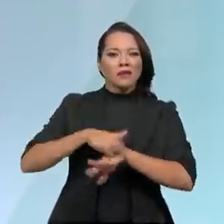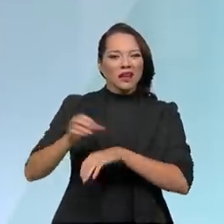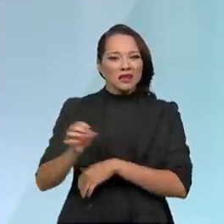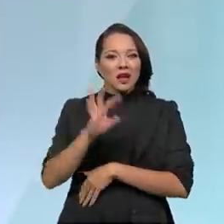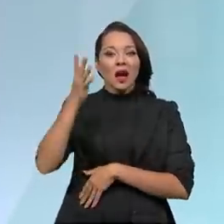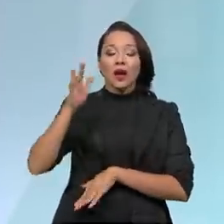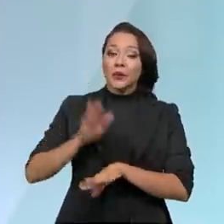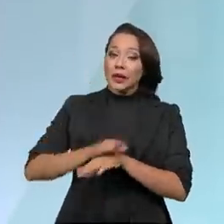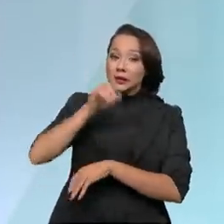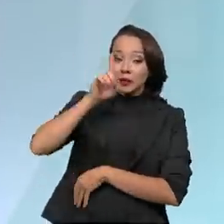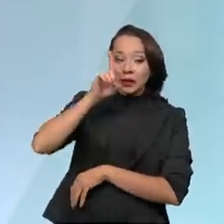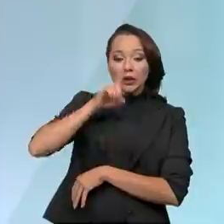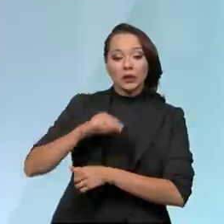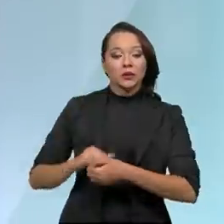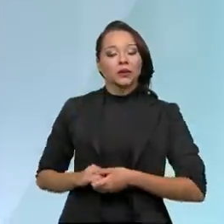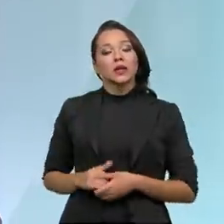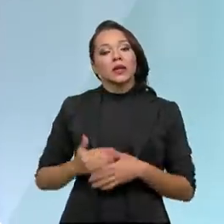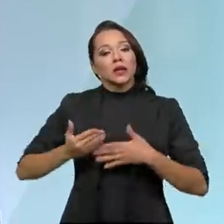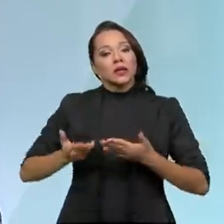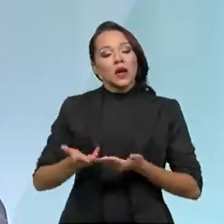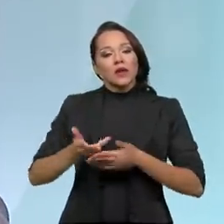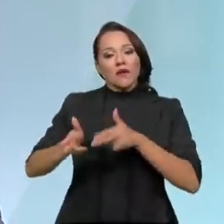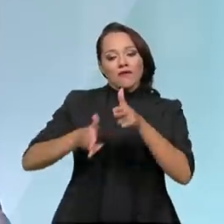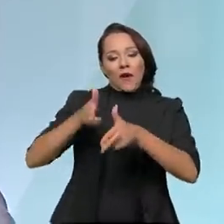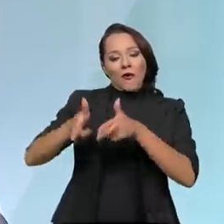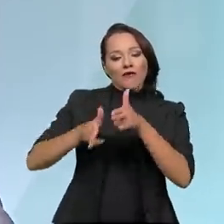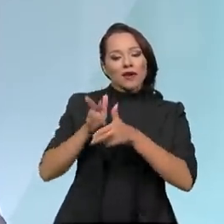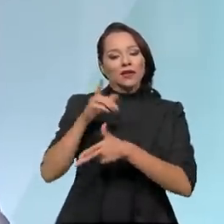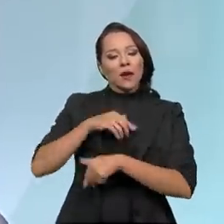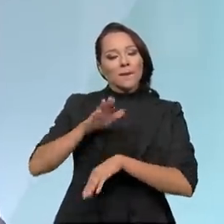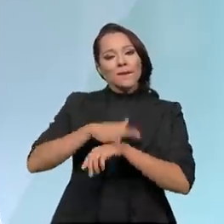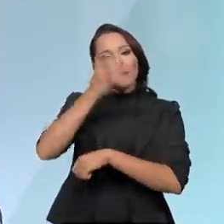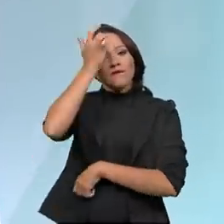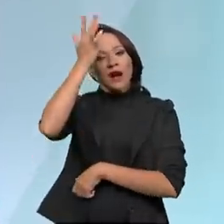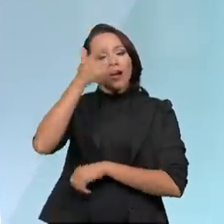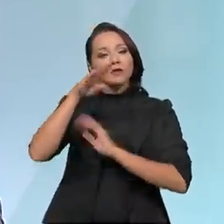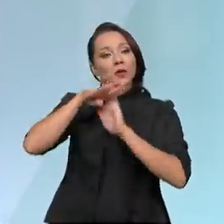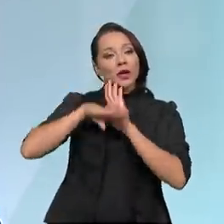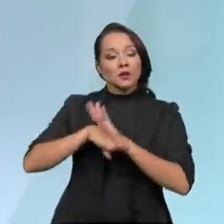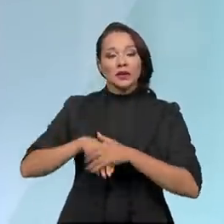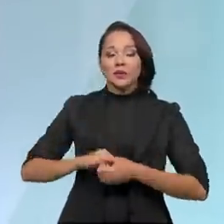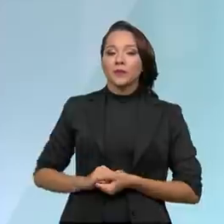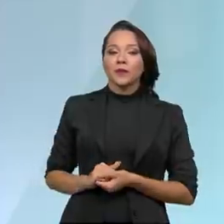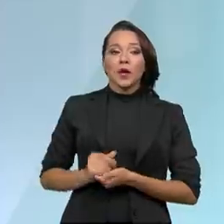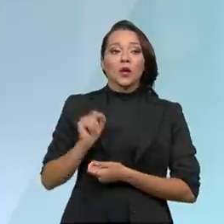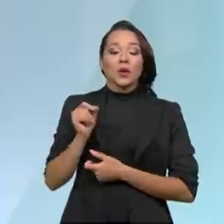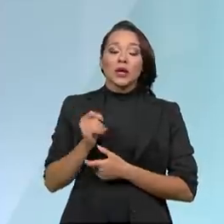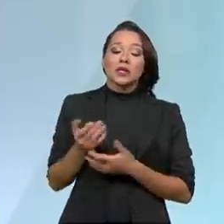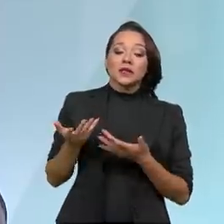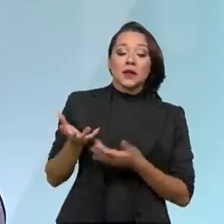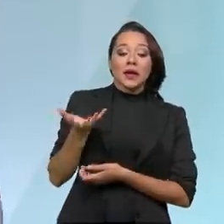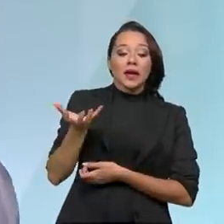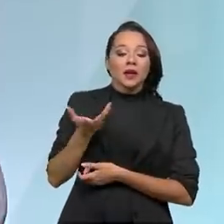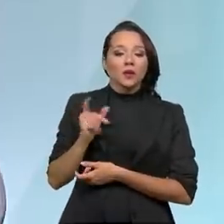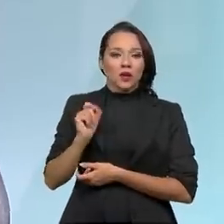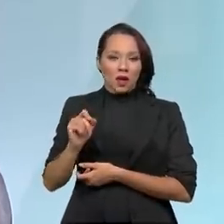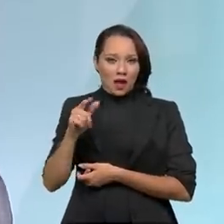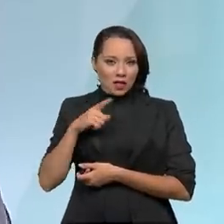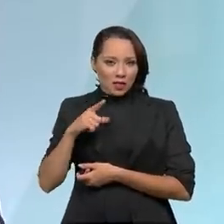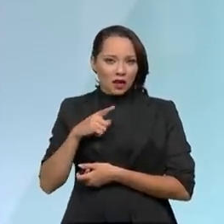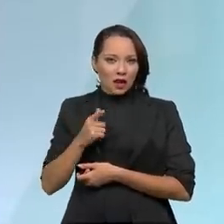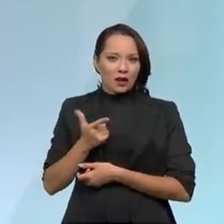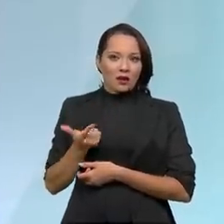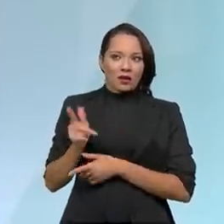vulnerabilidades. A gente, na ferrovia, tem uma facilidade maior em termos de programação. E o que a gente esperava era ter, como